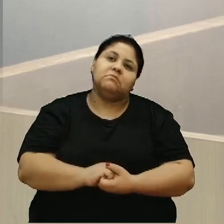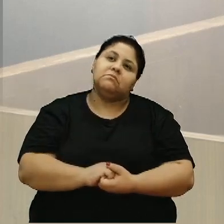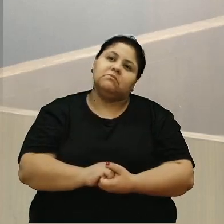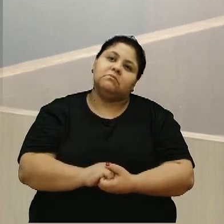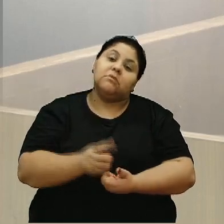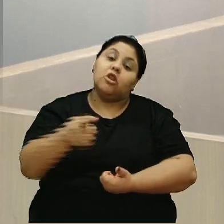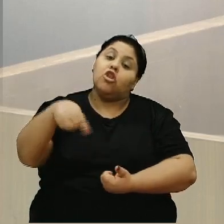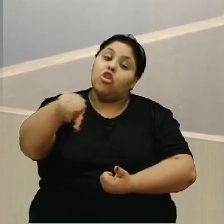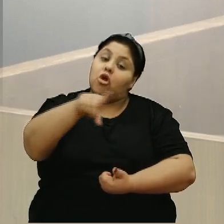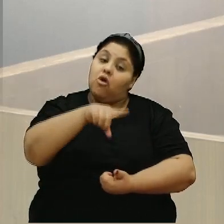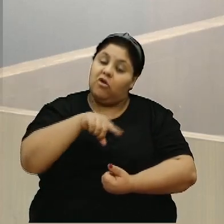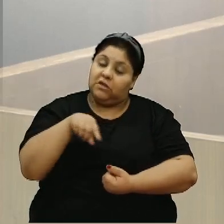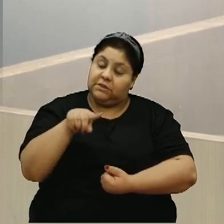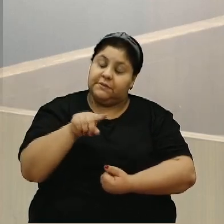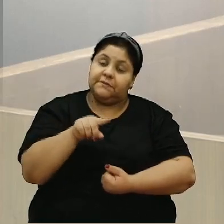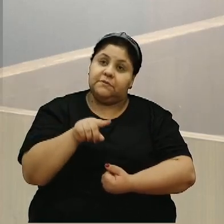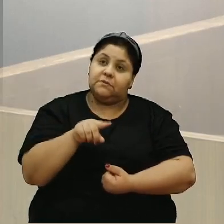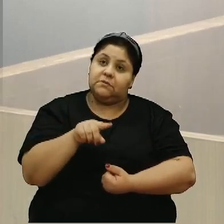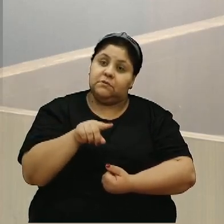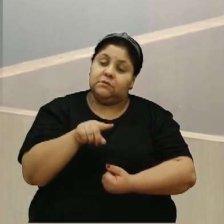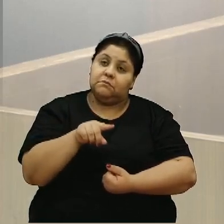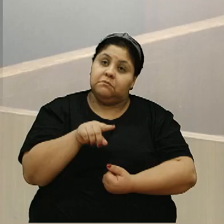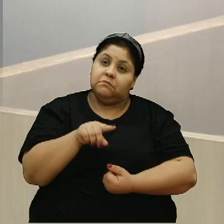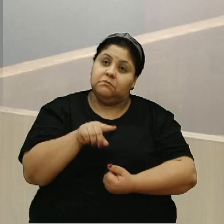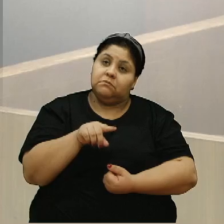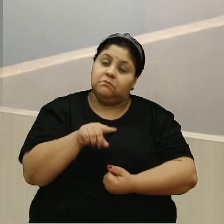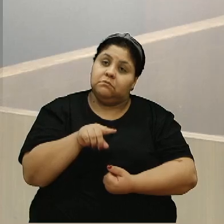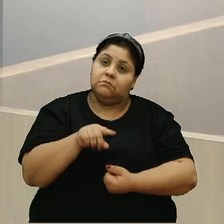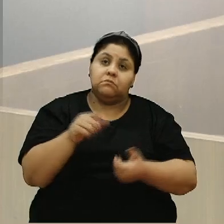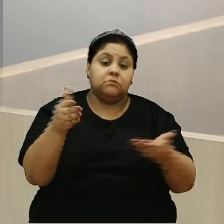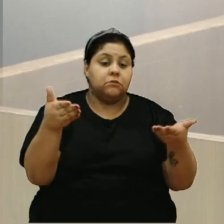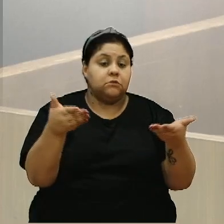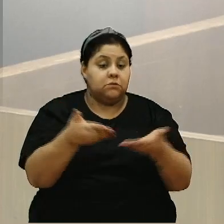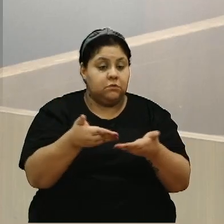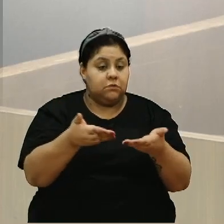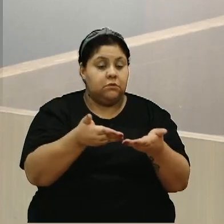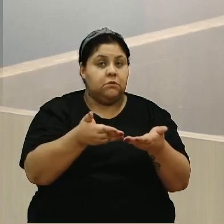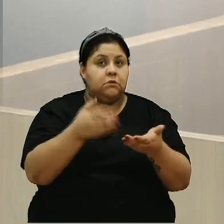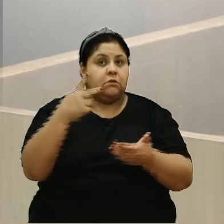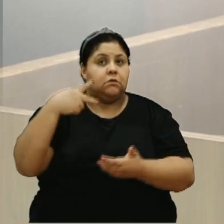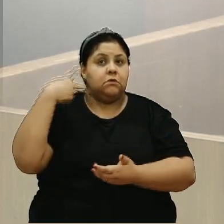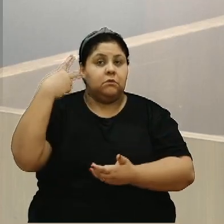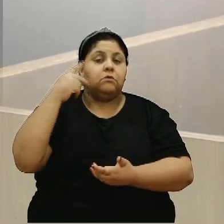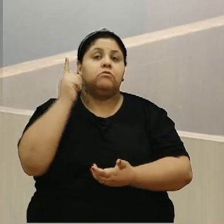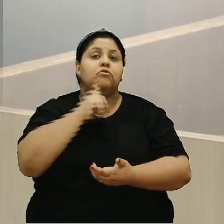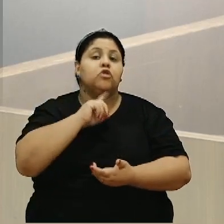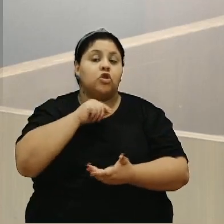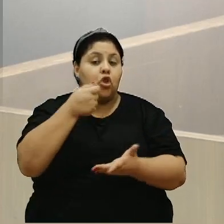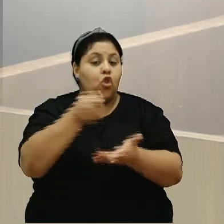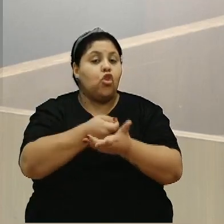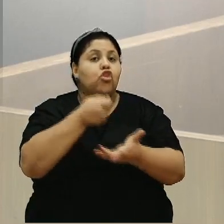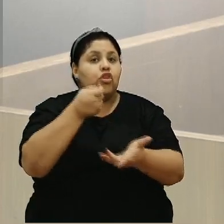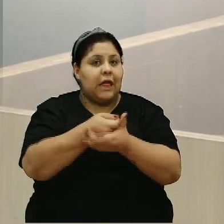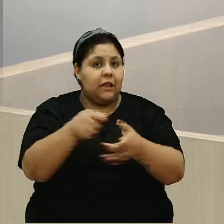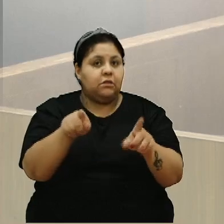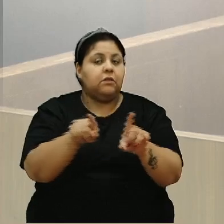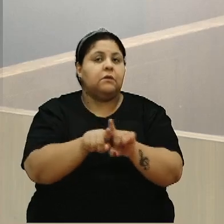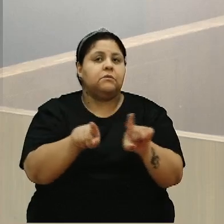Nós, agora, nobre colega Renato, que tem lutado muito, também,